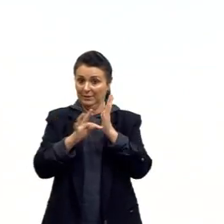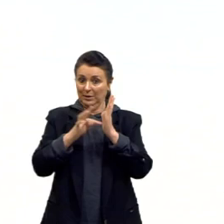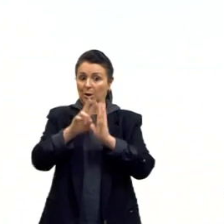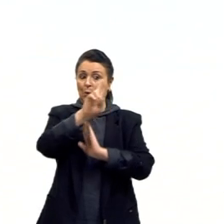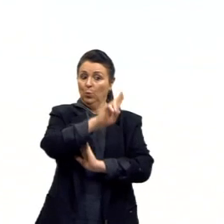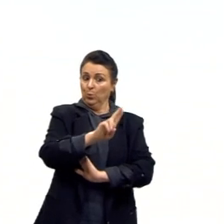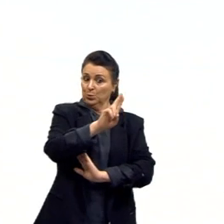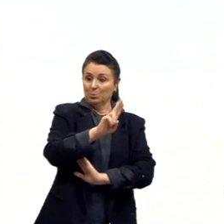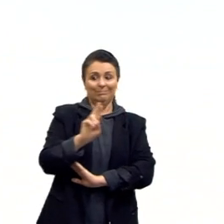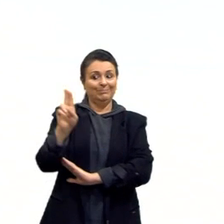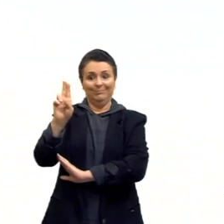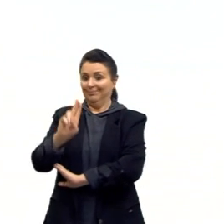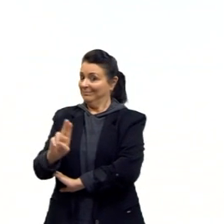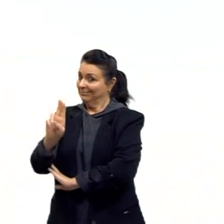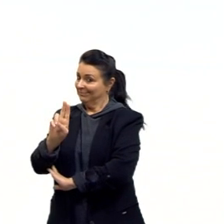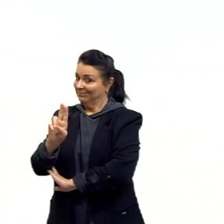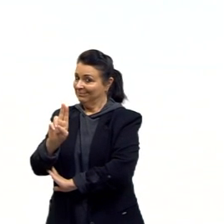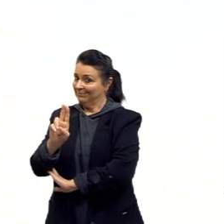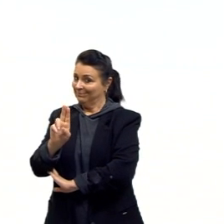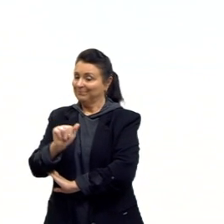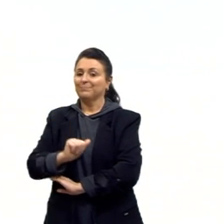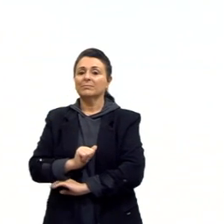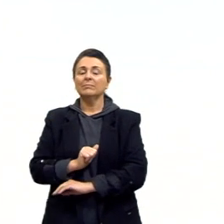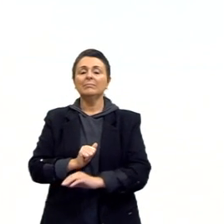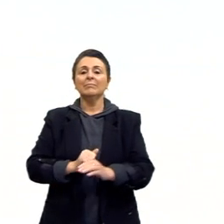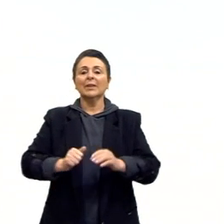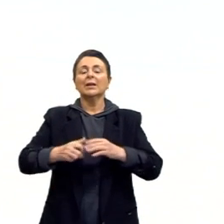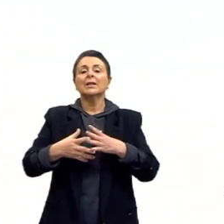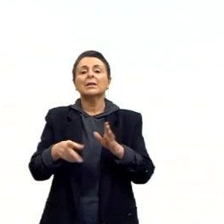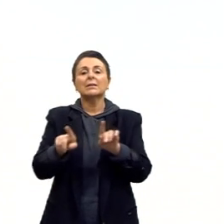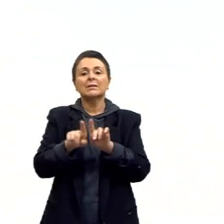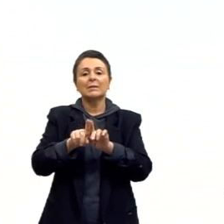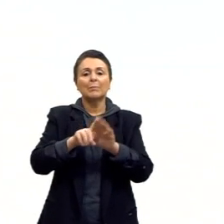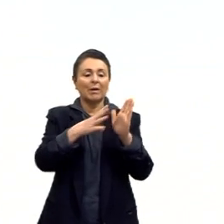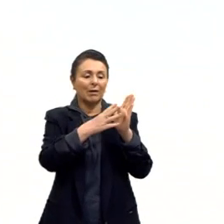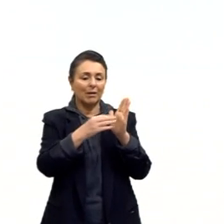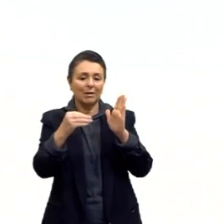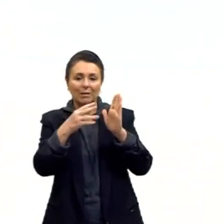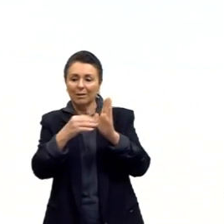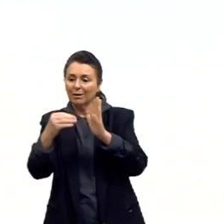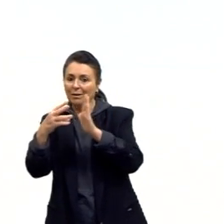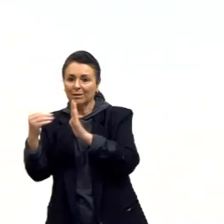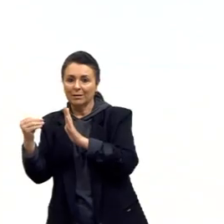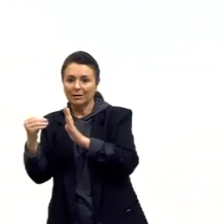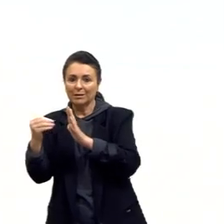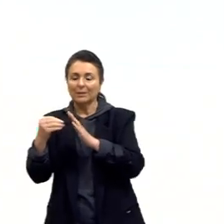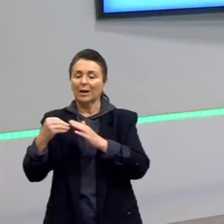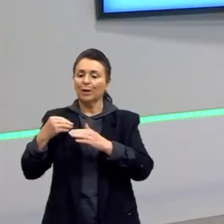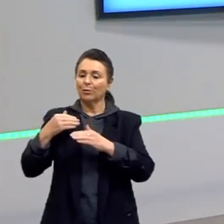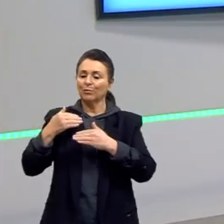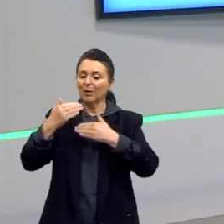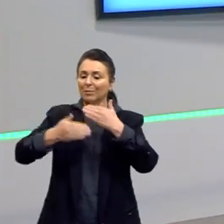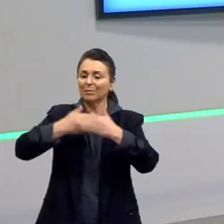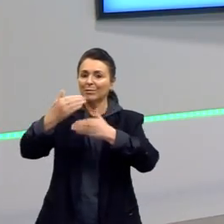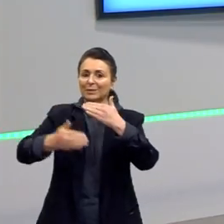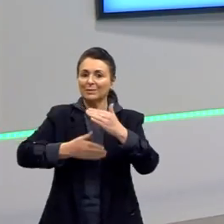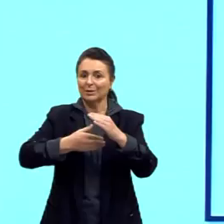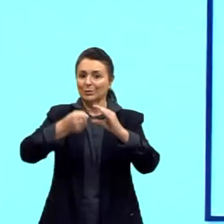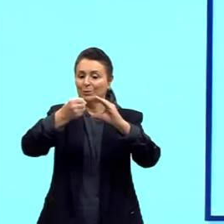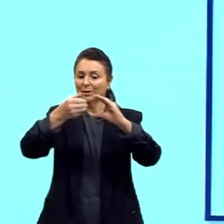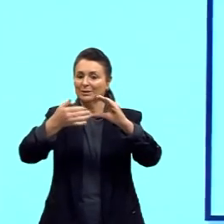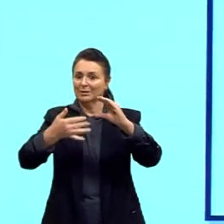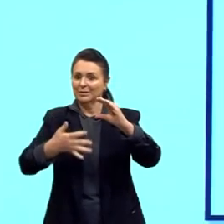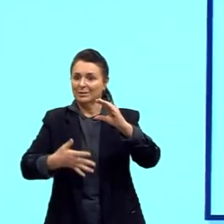desuso, e transmissão das características, de todas as características adquiridas. E aqui, então,